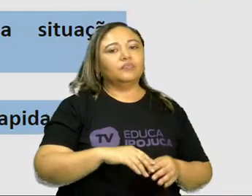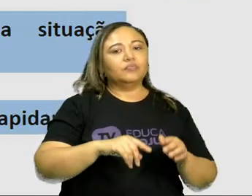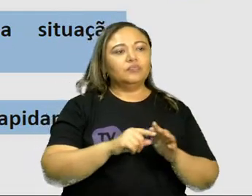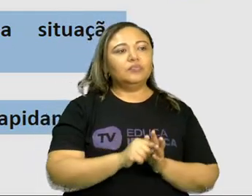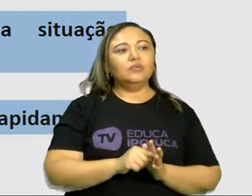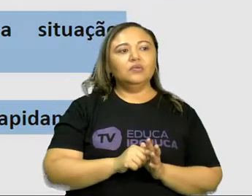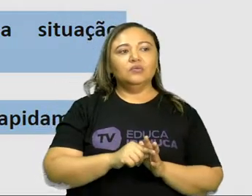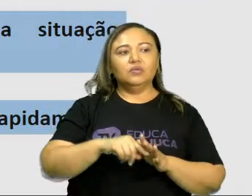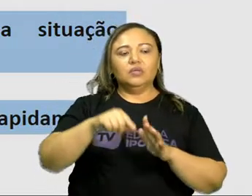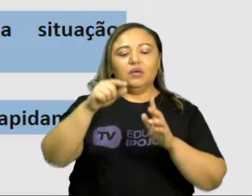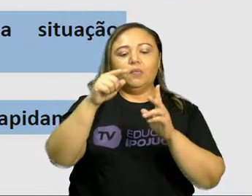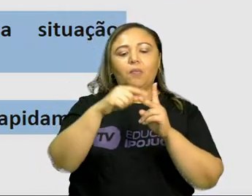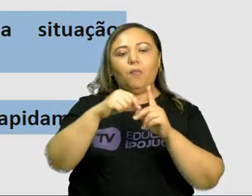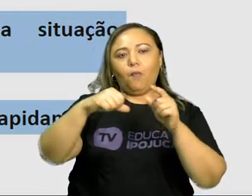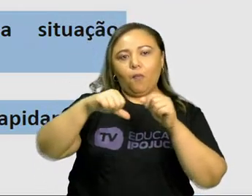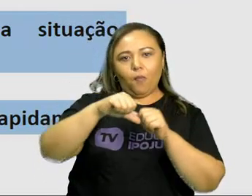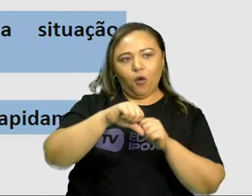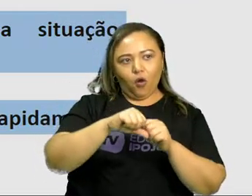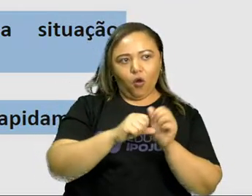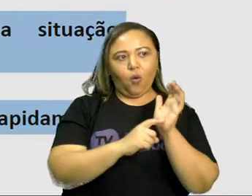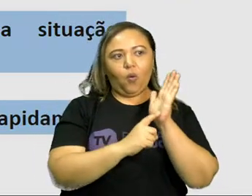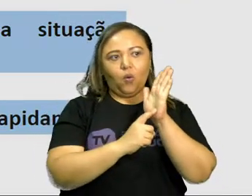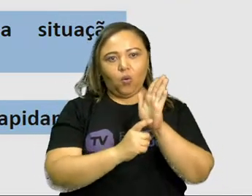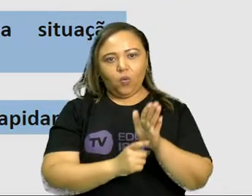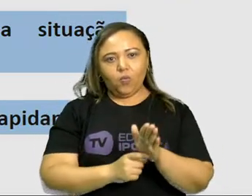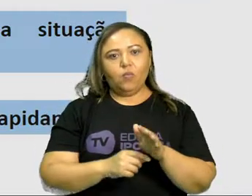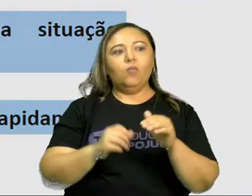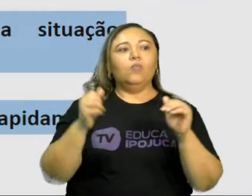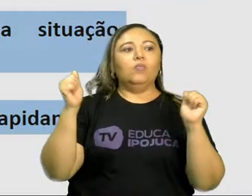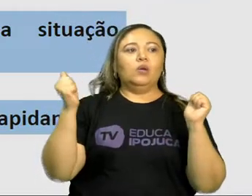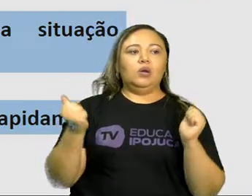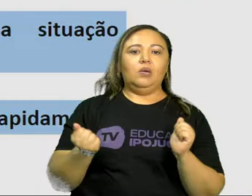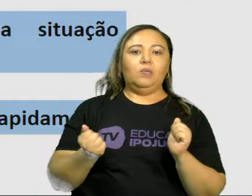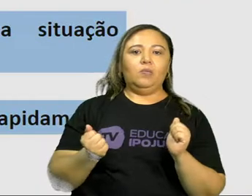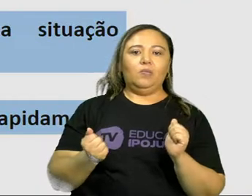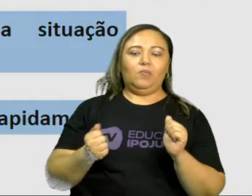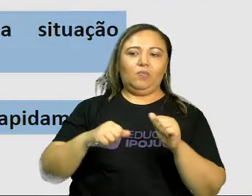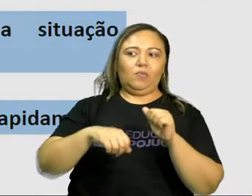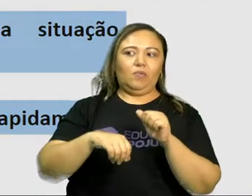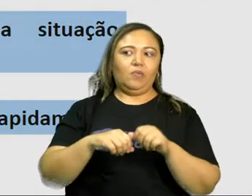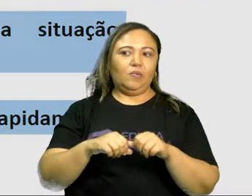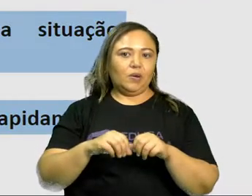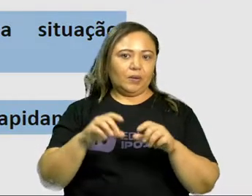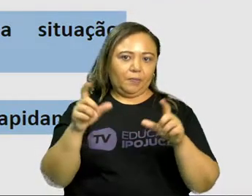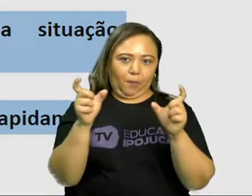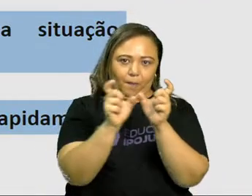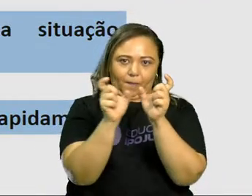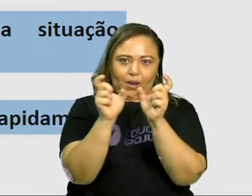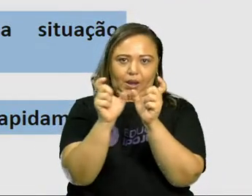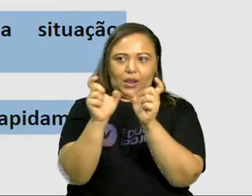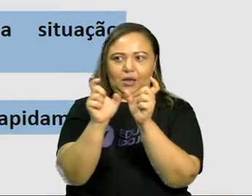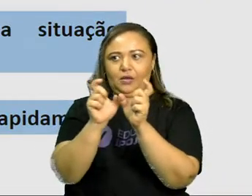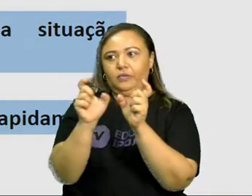Modalizações deonticas, que indicam permissão e obrigação. Alguns exemplos.